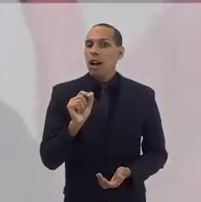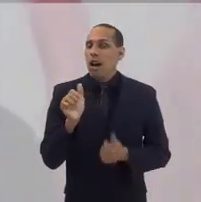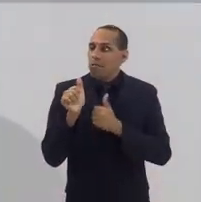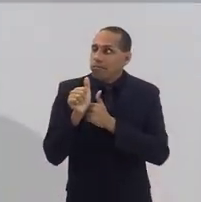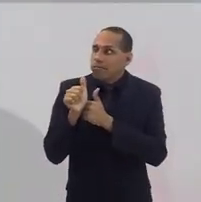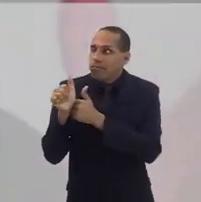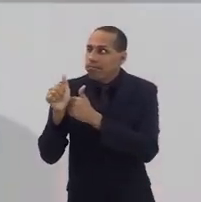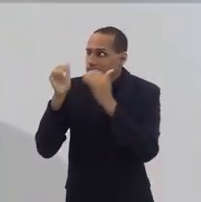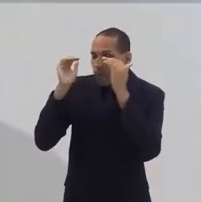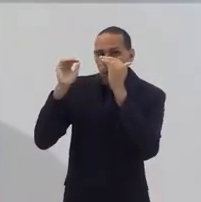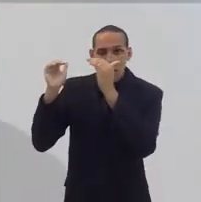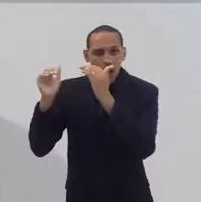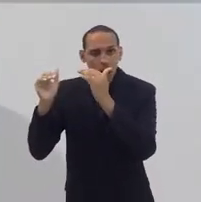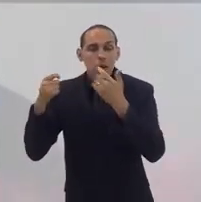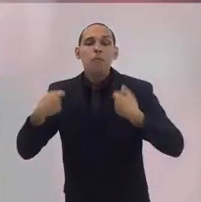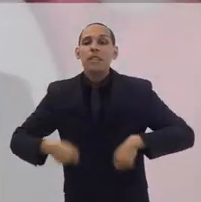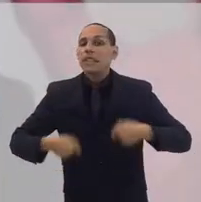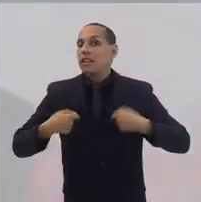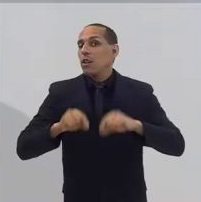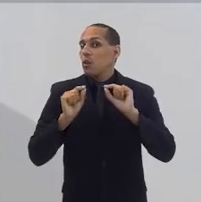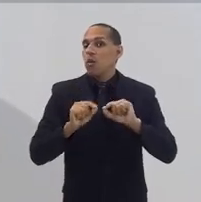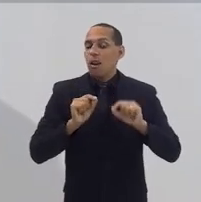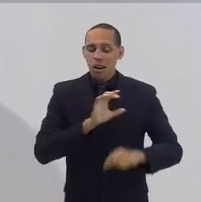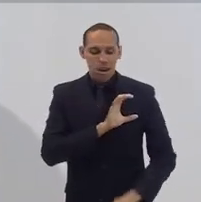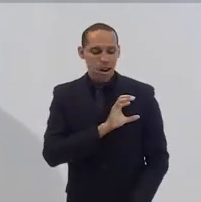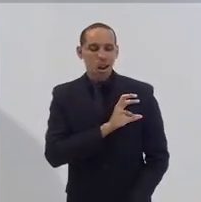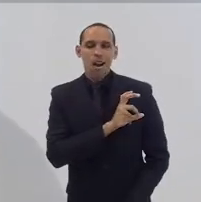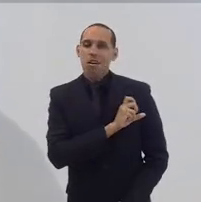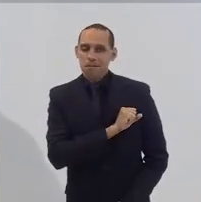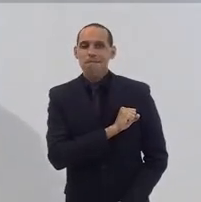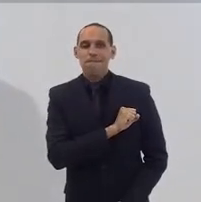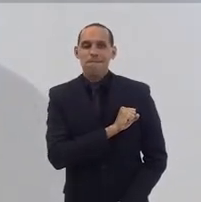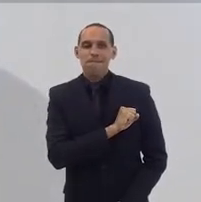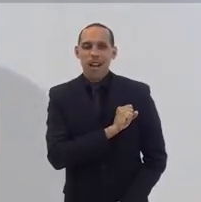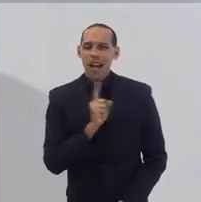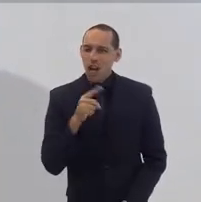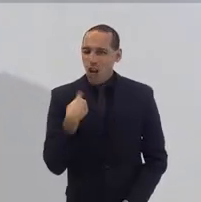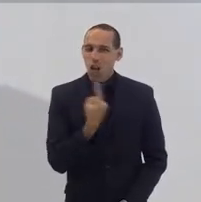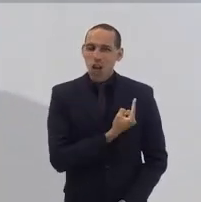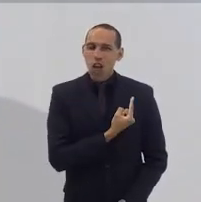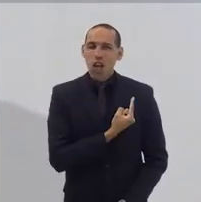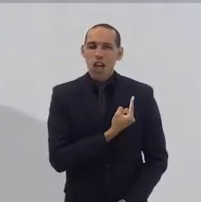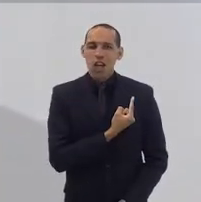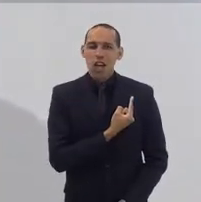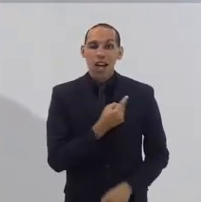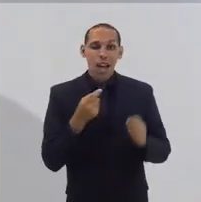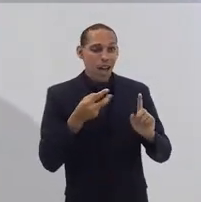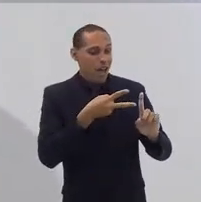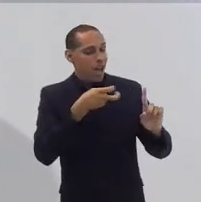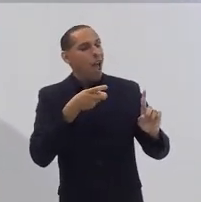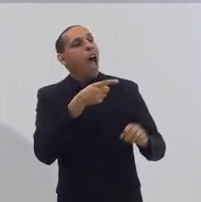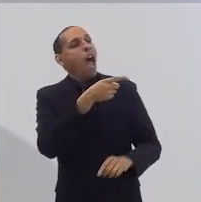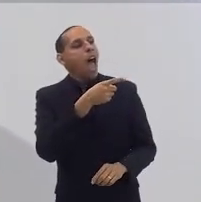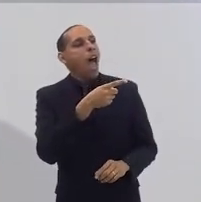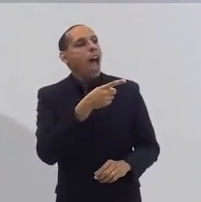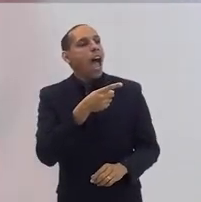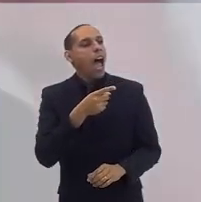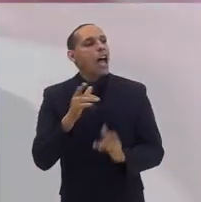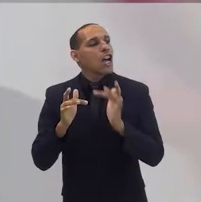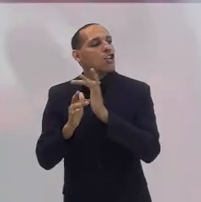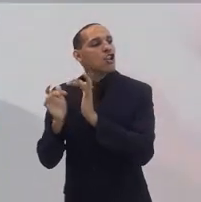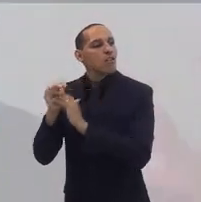caminhar com ele, o exercício do amor. Nós não seremos reconhecidos e reconhecidos